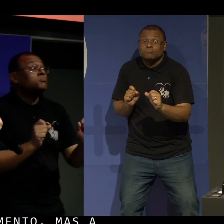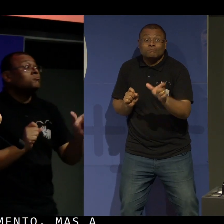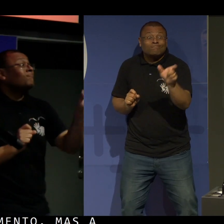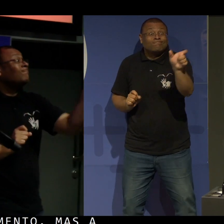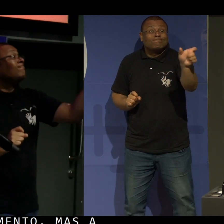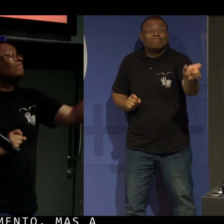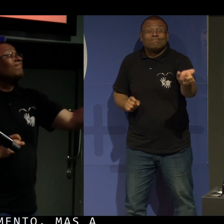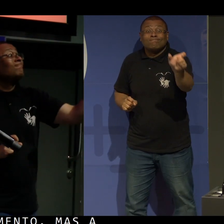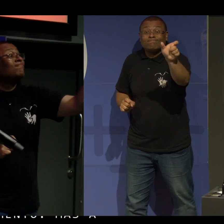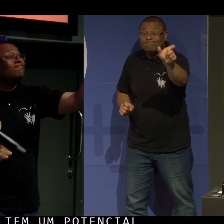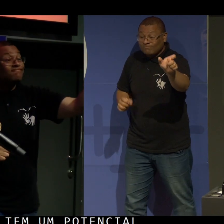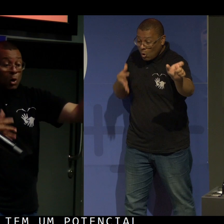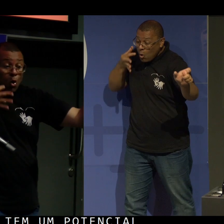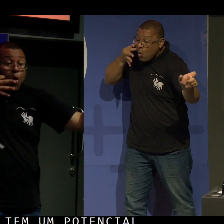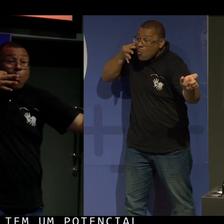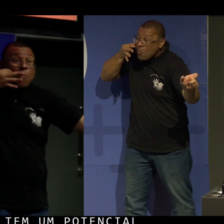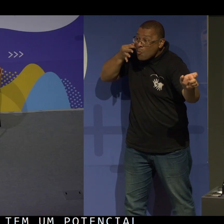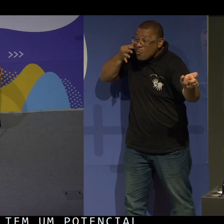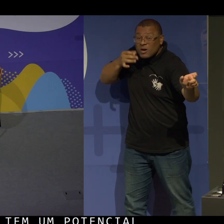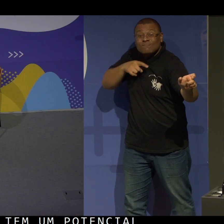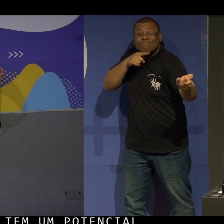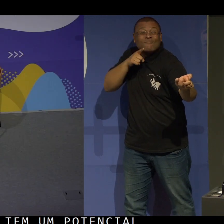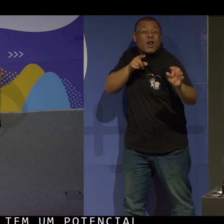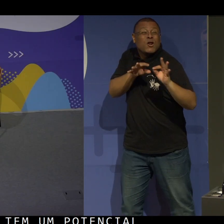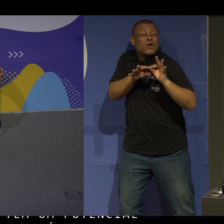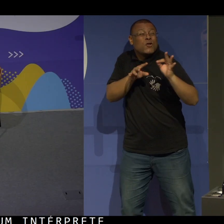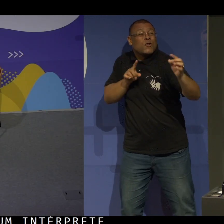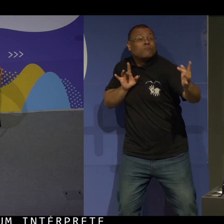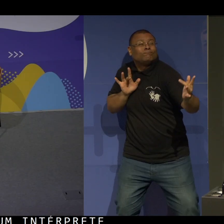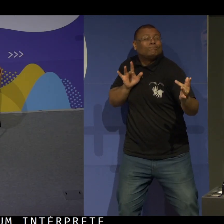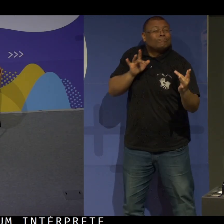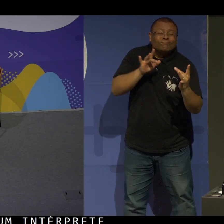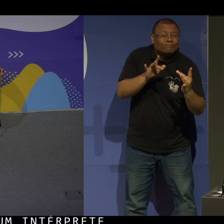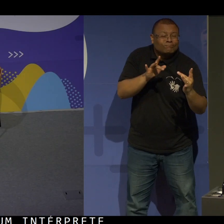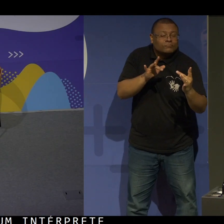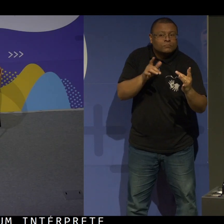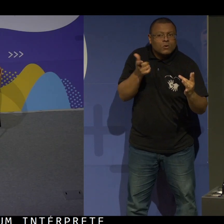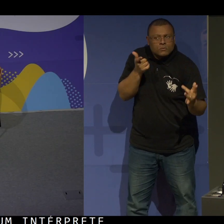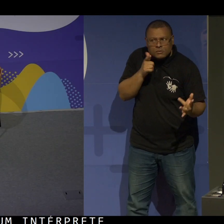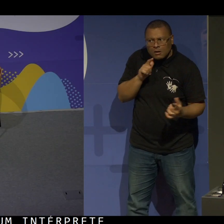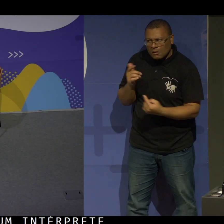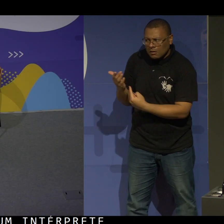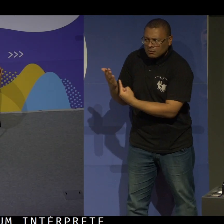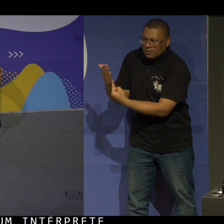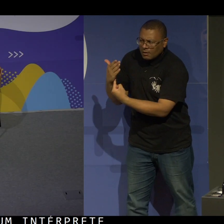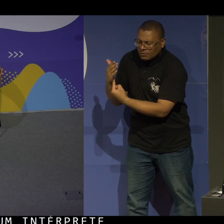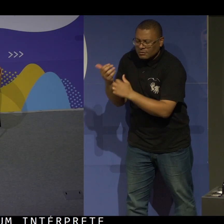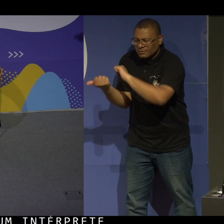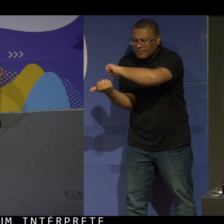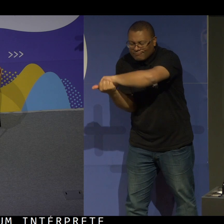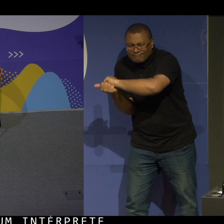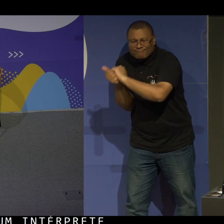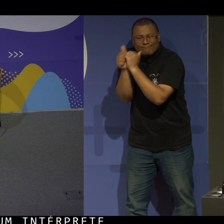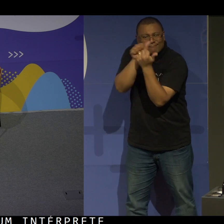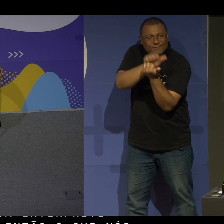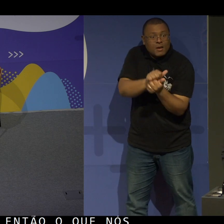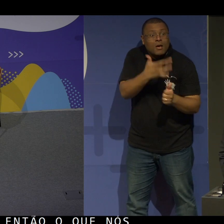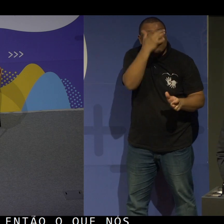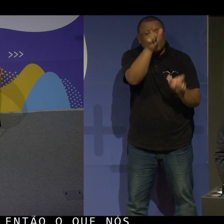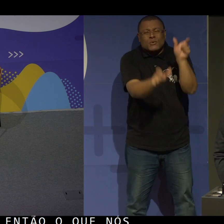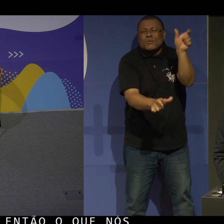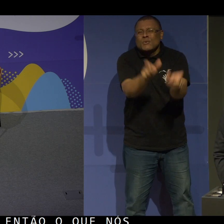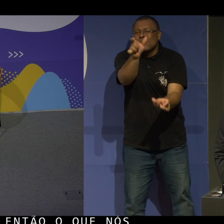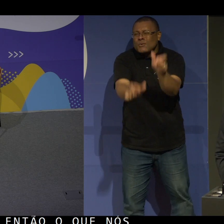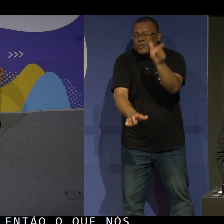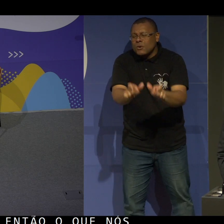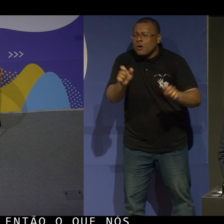intérprete humano não tem. Então, o que nós fazemos é conciliar a tecnologia para que as pessoas possam